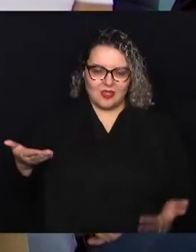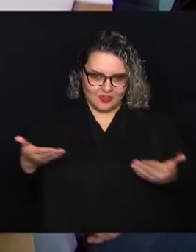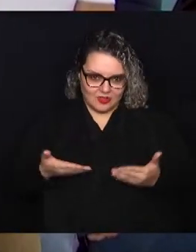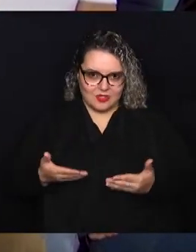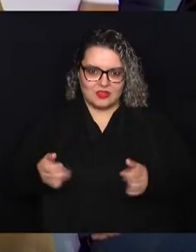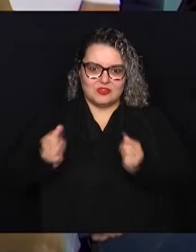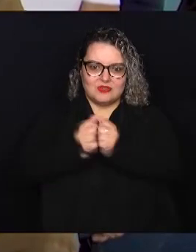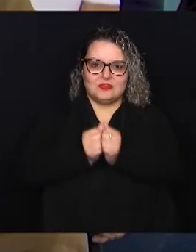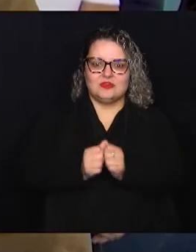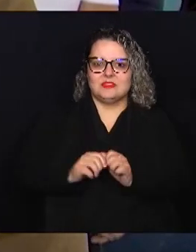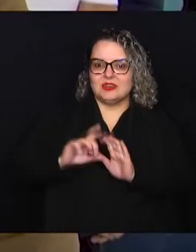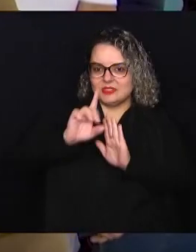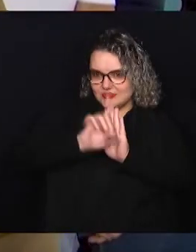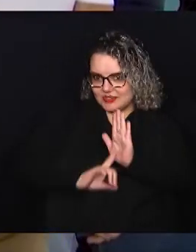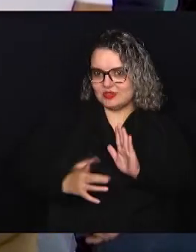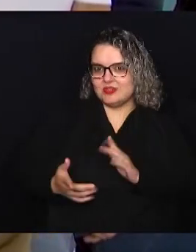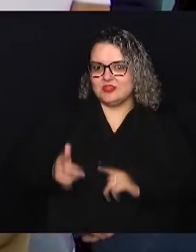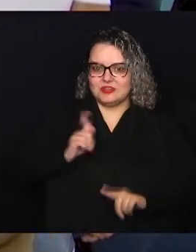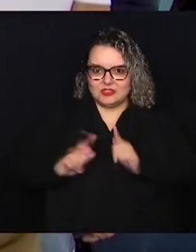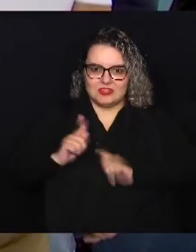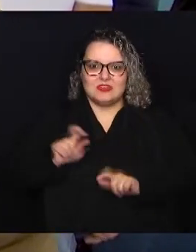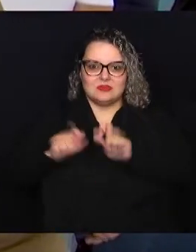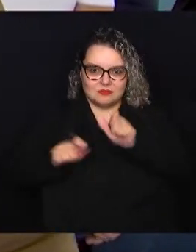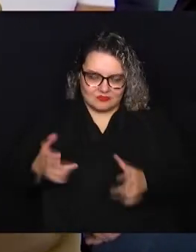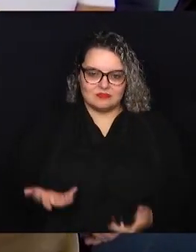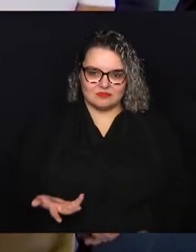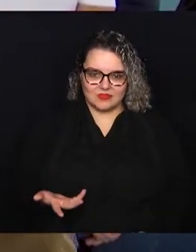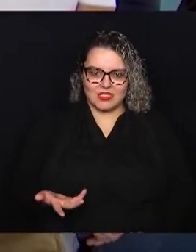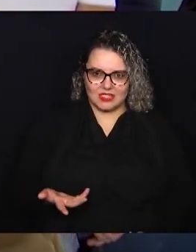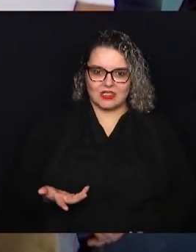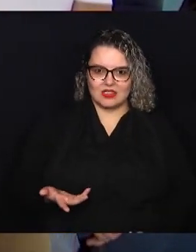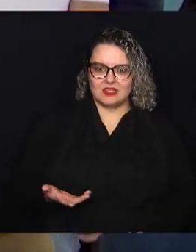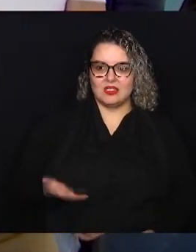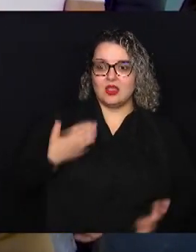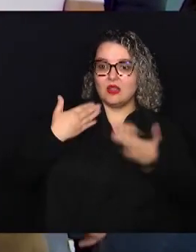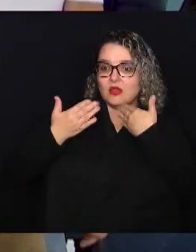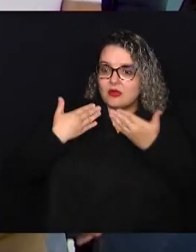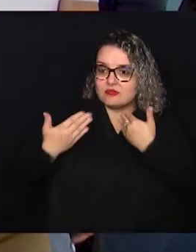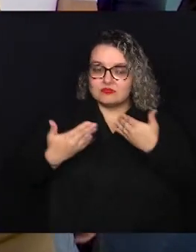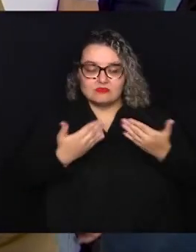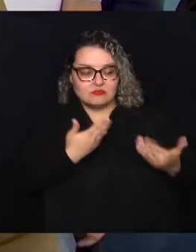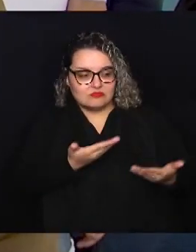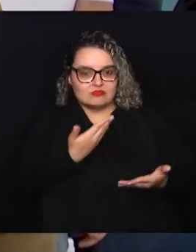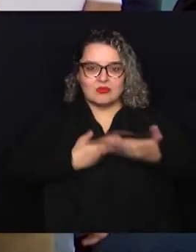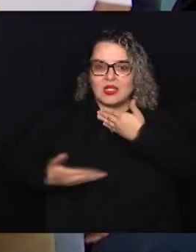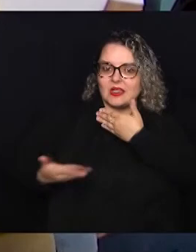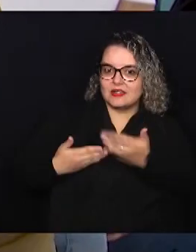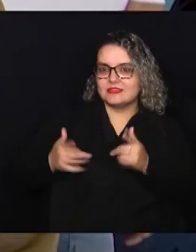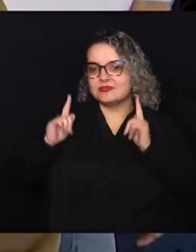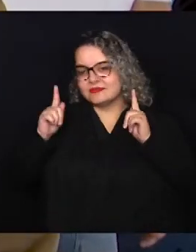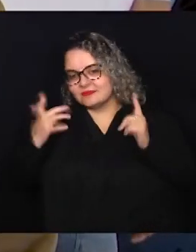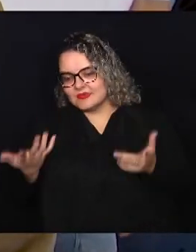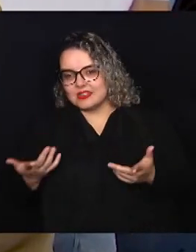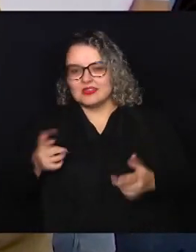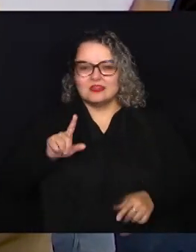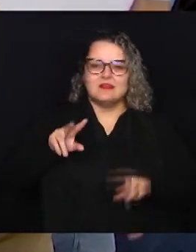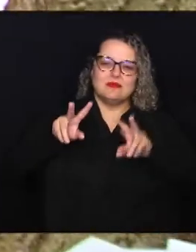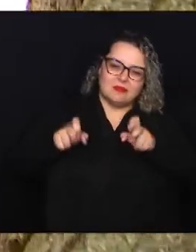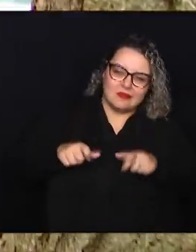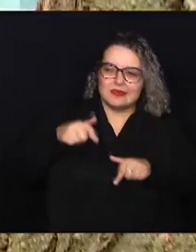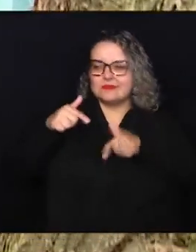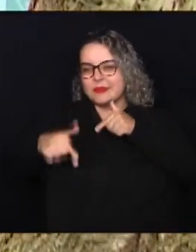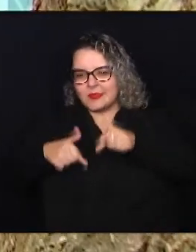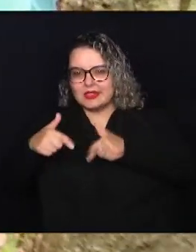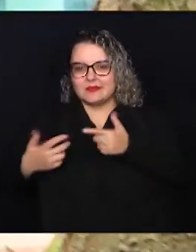a diretoria de gestão de pessoas que é uma oportunidade dos setores conversarem um pouco mais de forma descontraída sem ser aquele assunto sobre trabalho